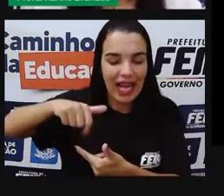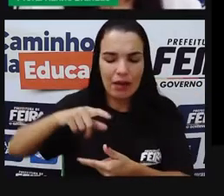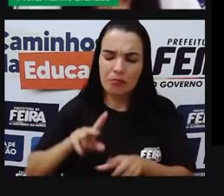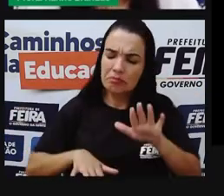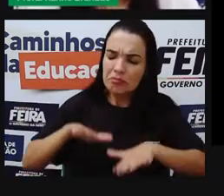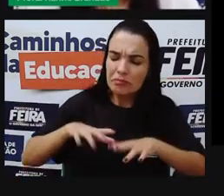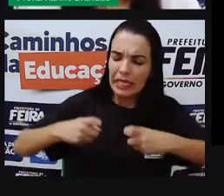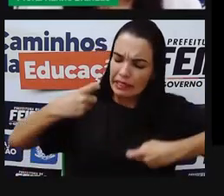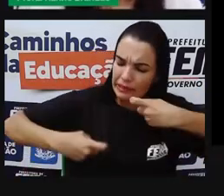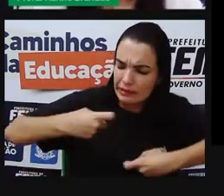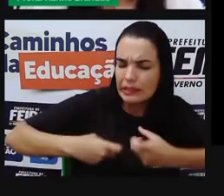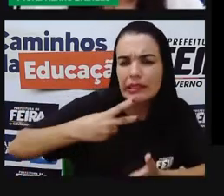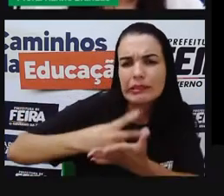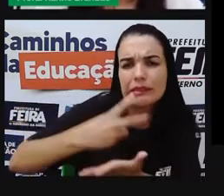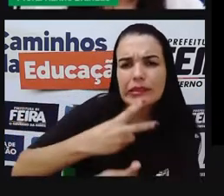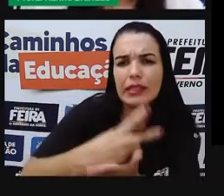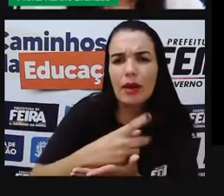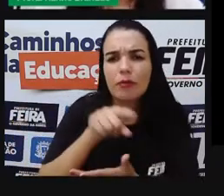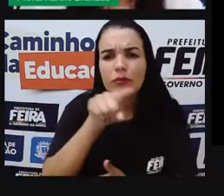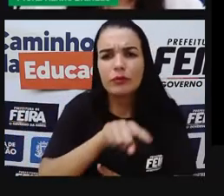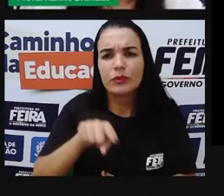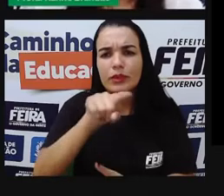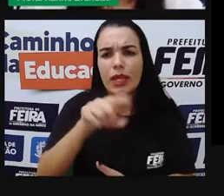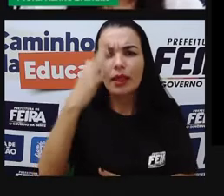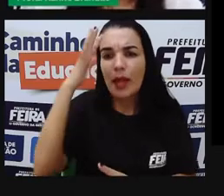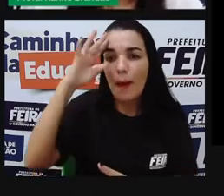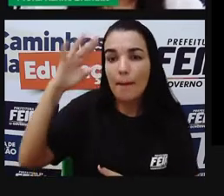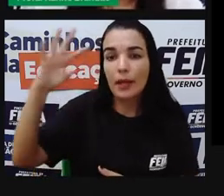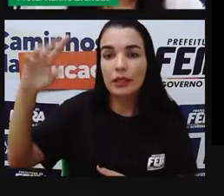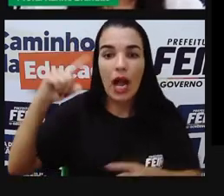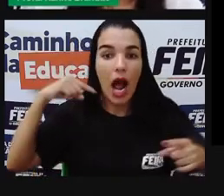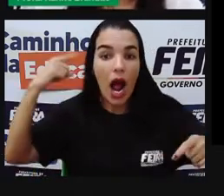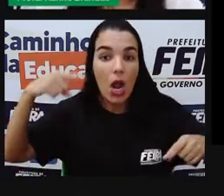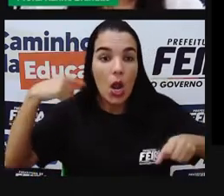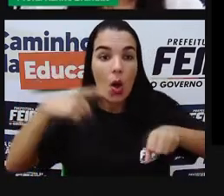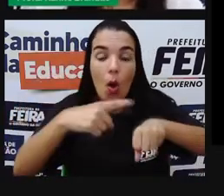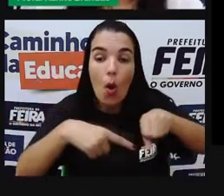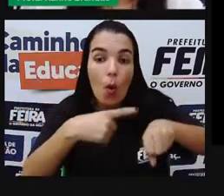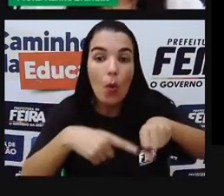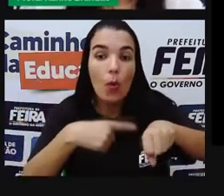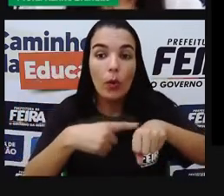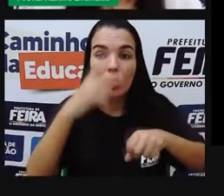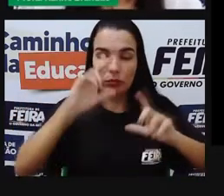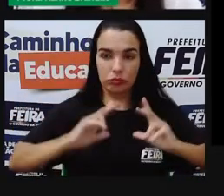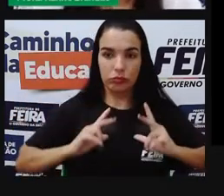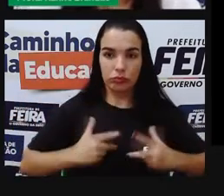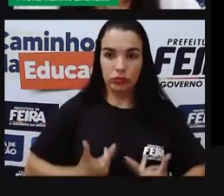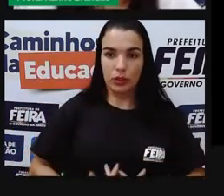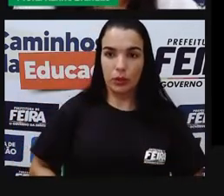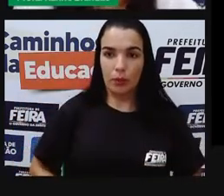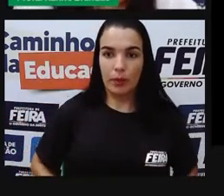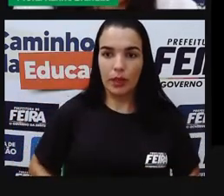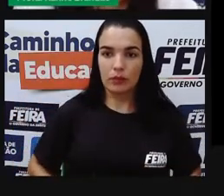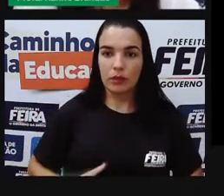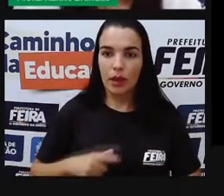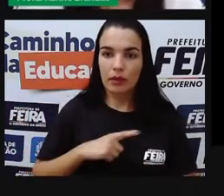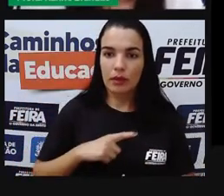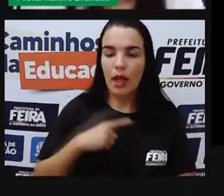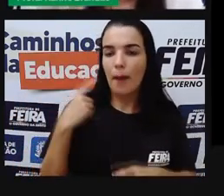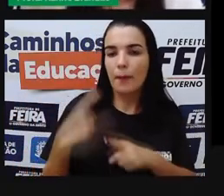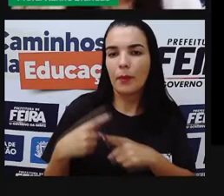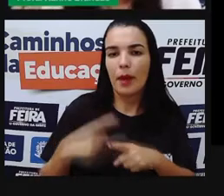não imagina a loucura. O ser humano está na maior fissura, porque cada vez, porque está cada vez mais down.